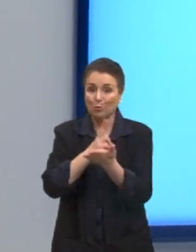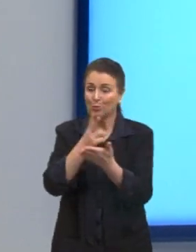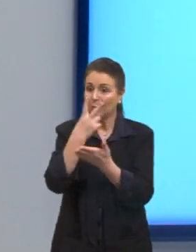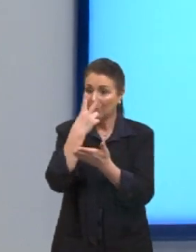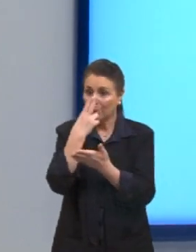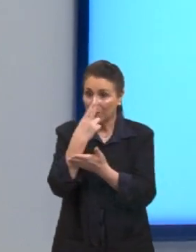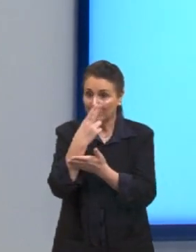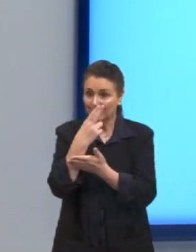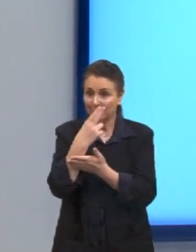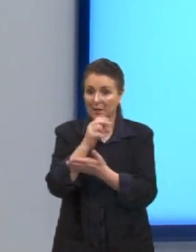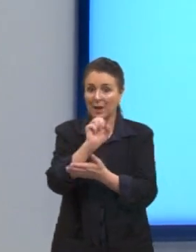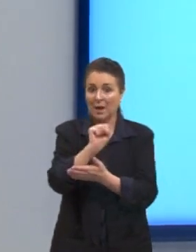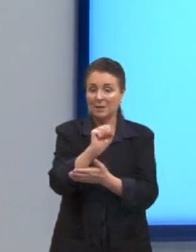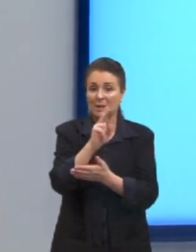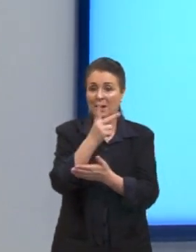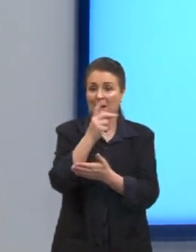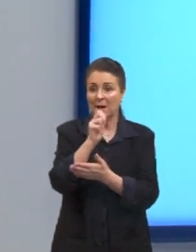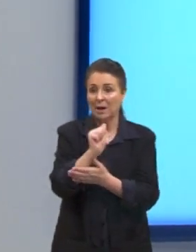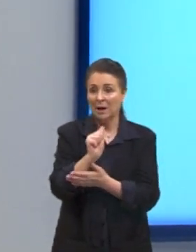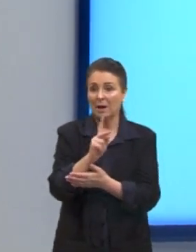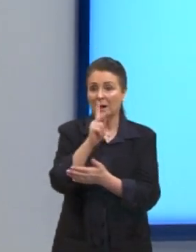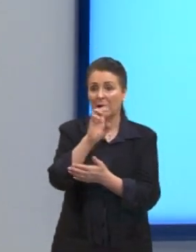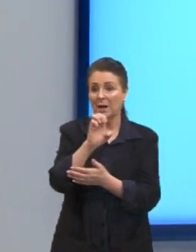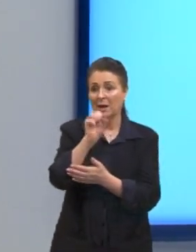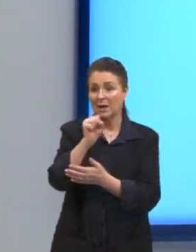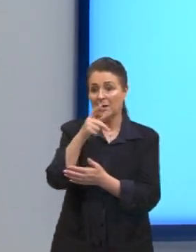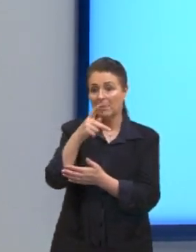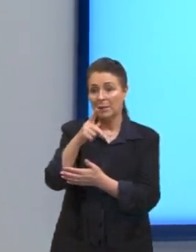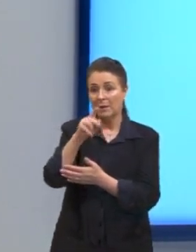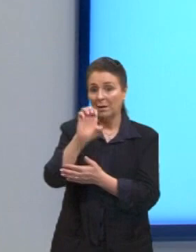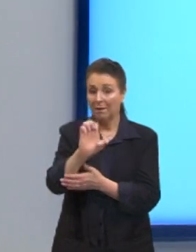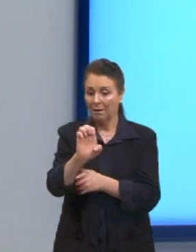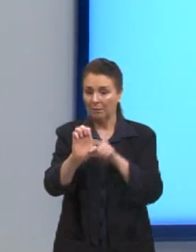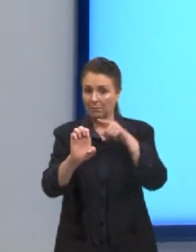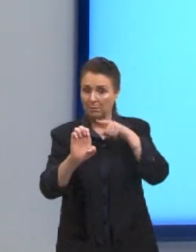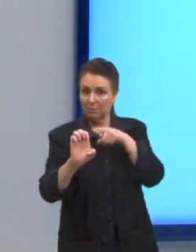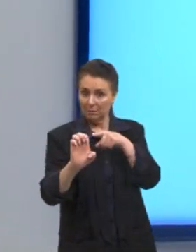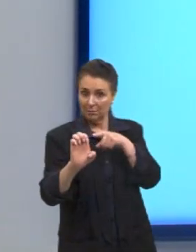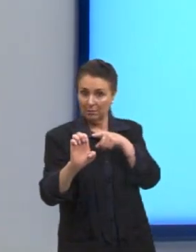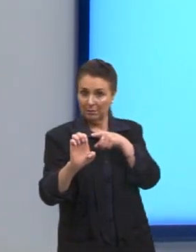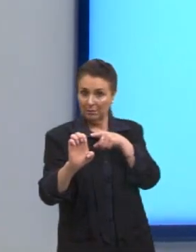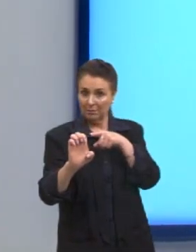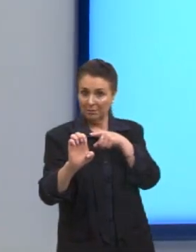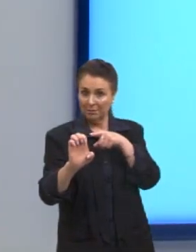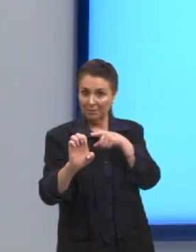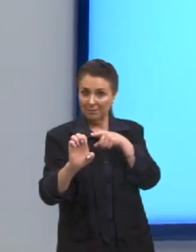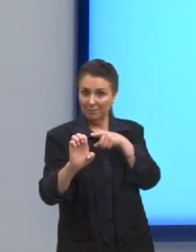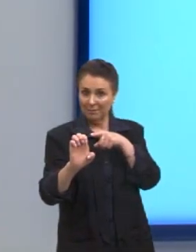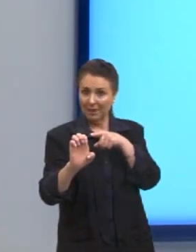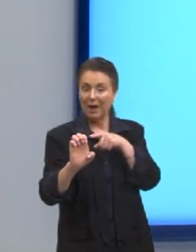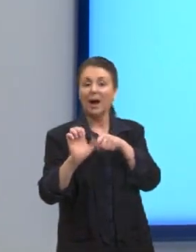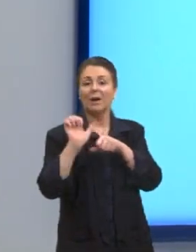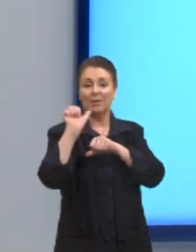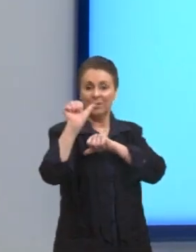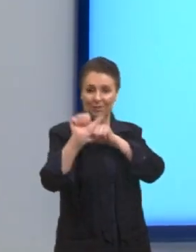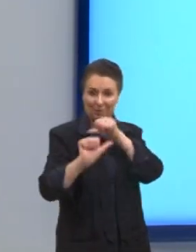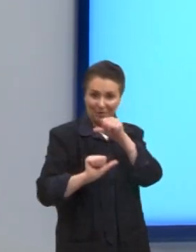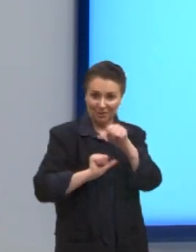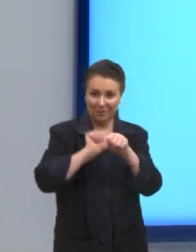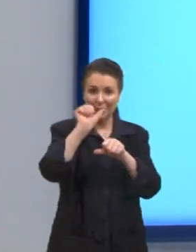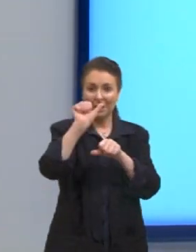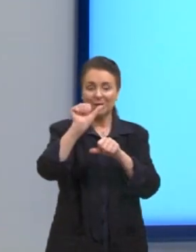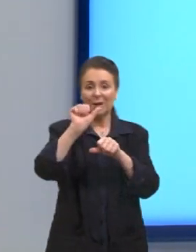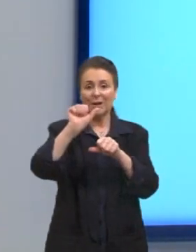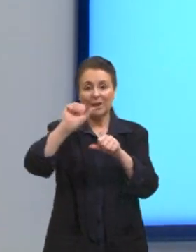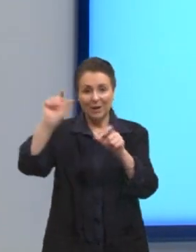-A-K-E-S-P-E. E aí, eu coloco o sufixo, né?